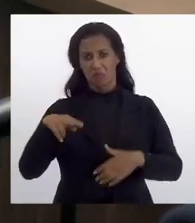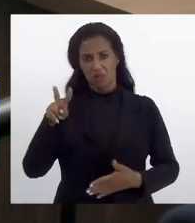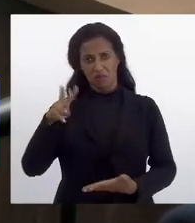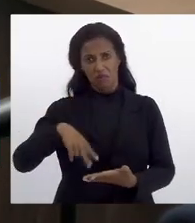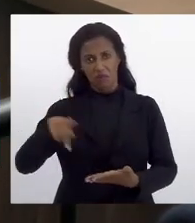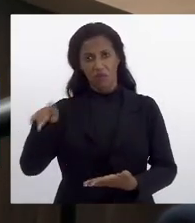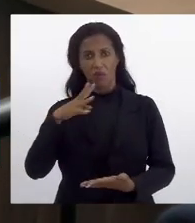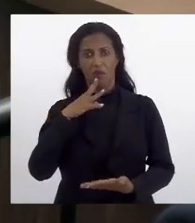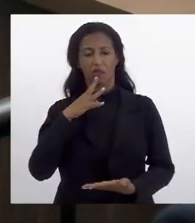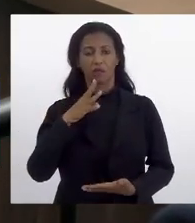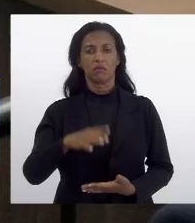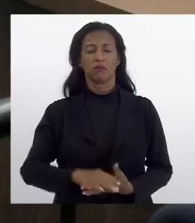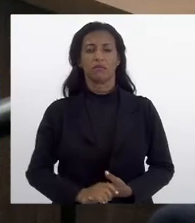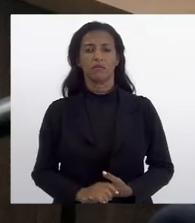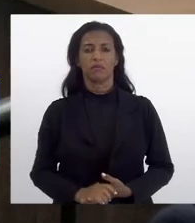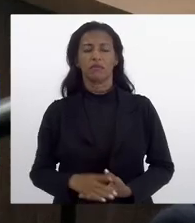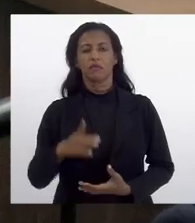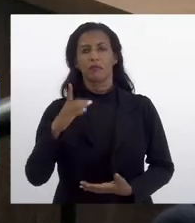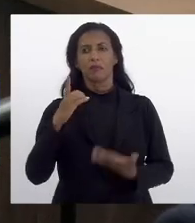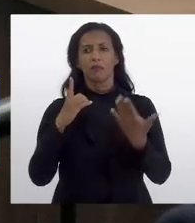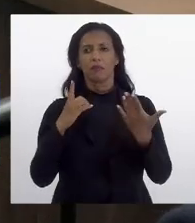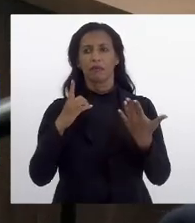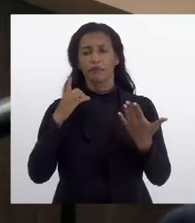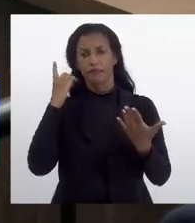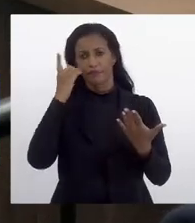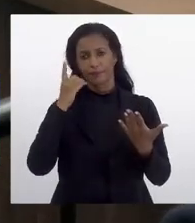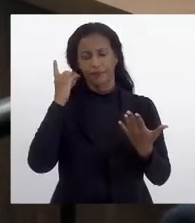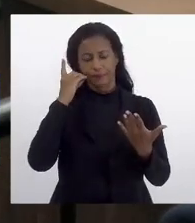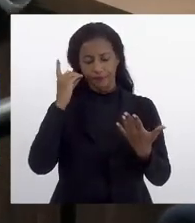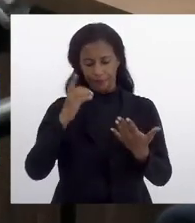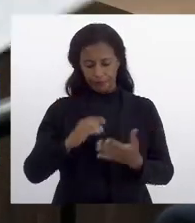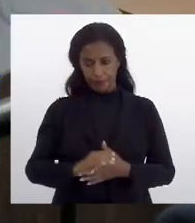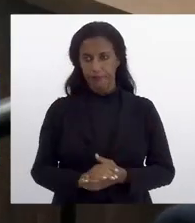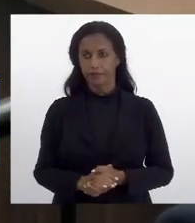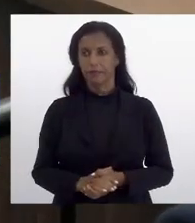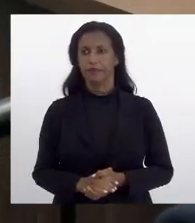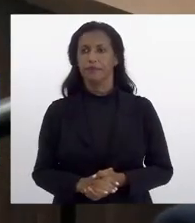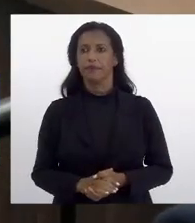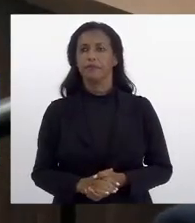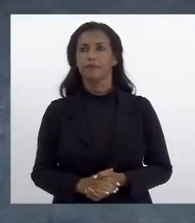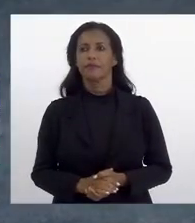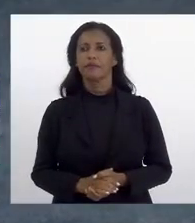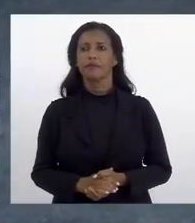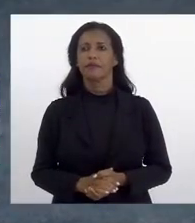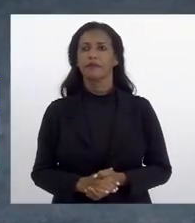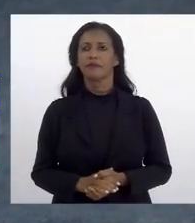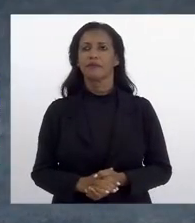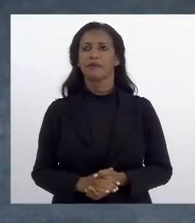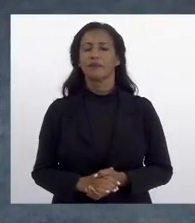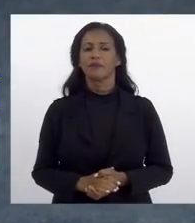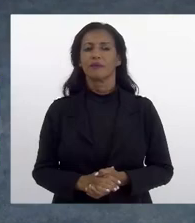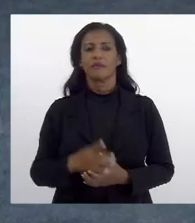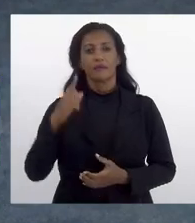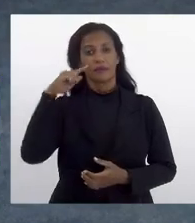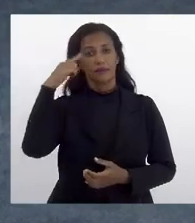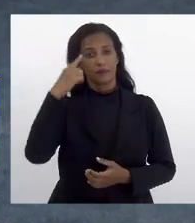conhece. Deputada Dani Monteiro,